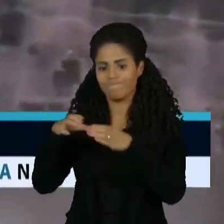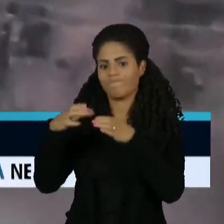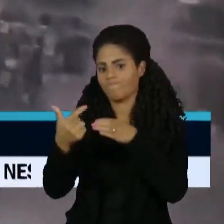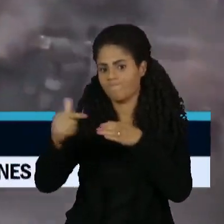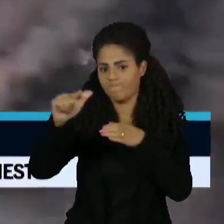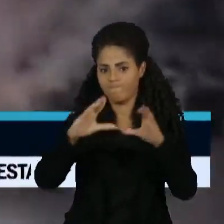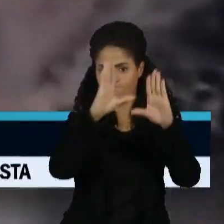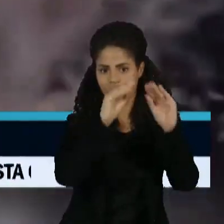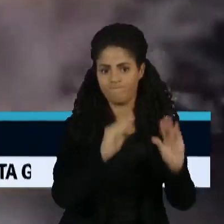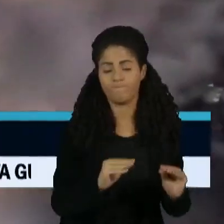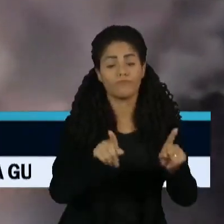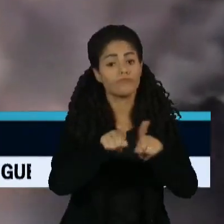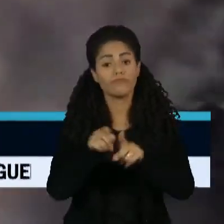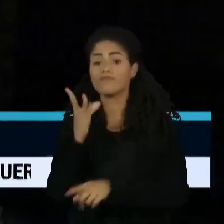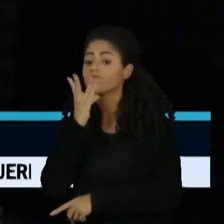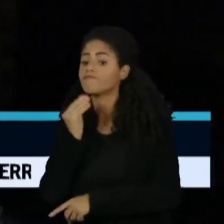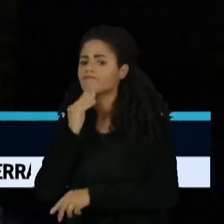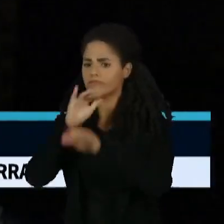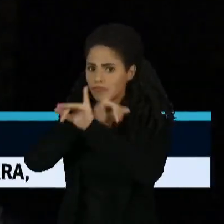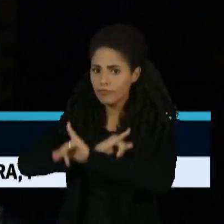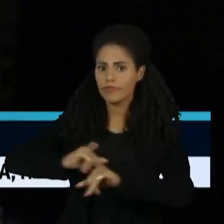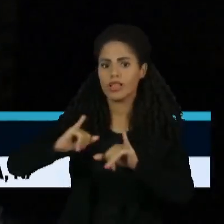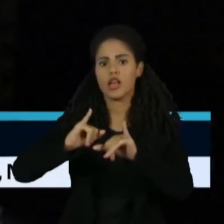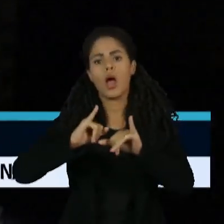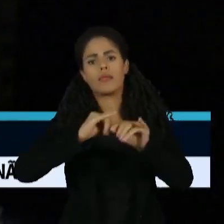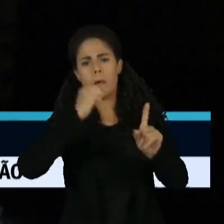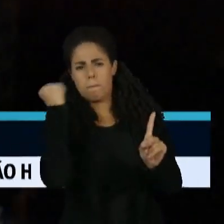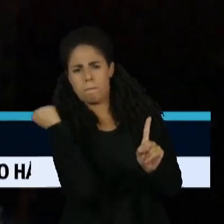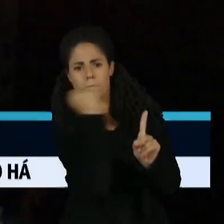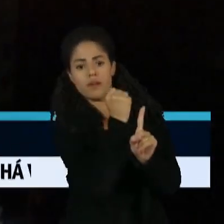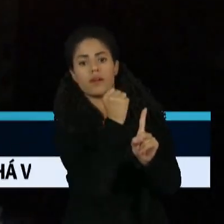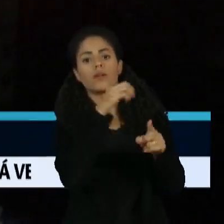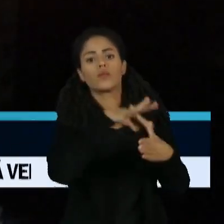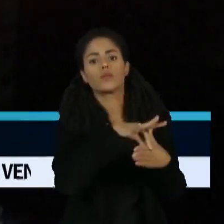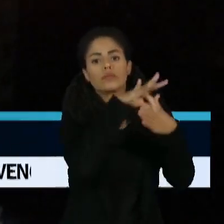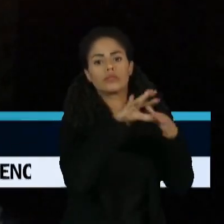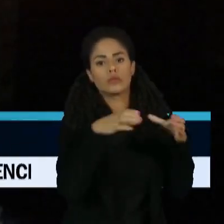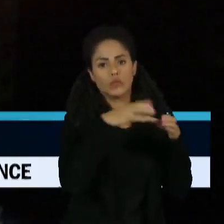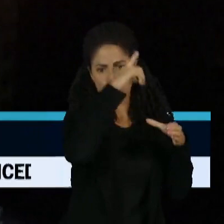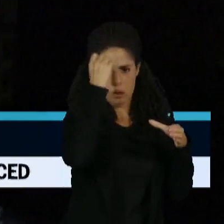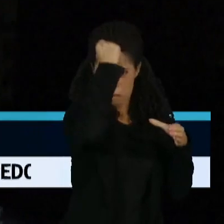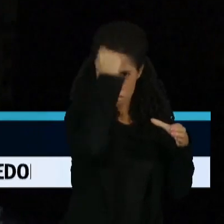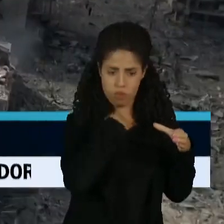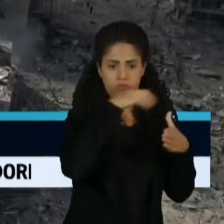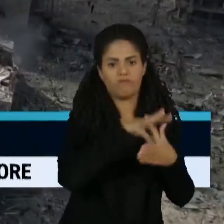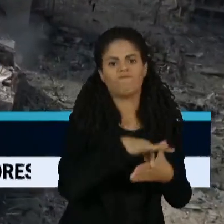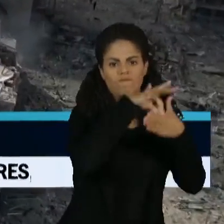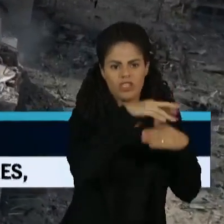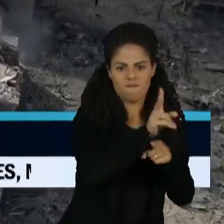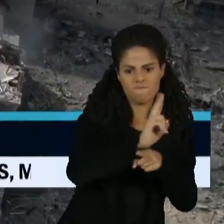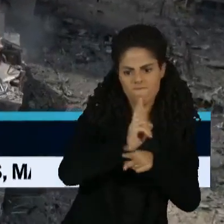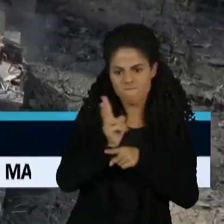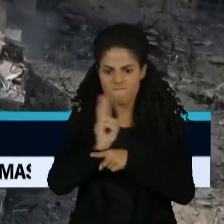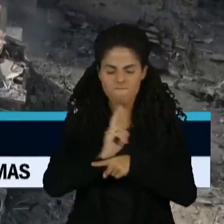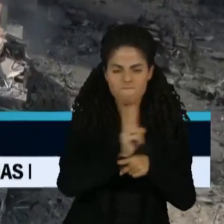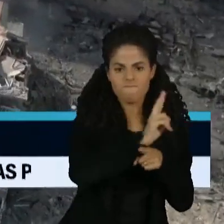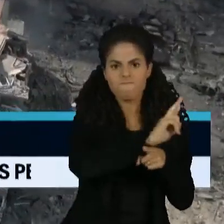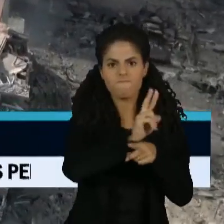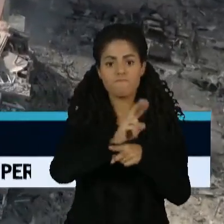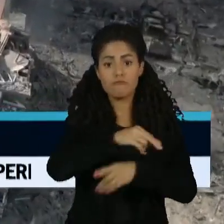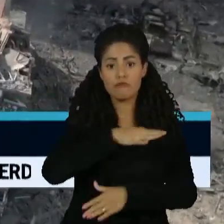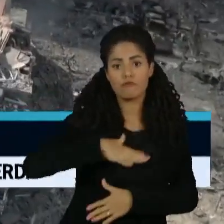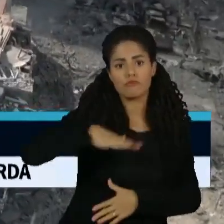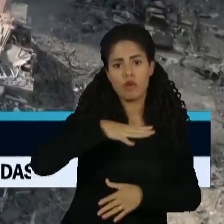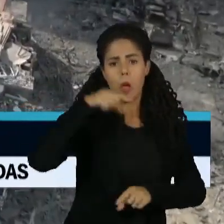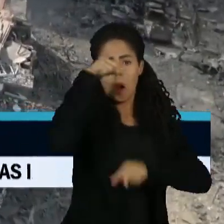Israel também anunciou ter matado uma das lideranças do Hamas. Seria o chefe da inteligência do grupo, atingido em um